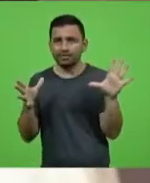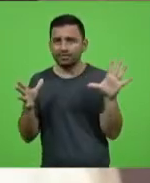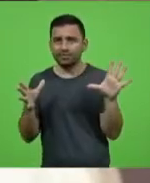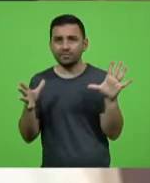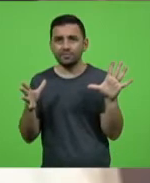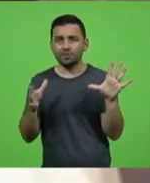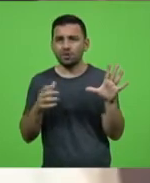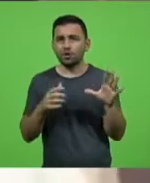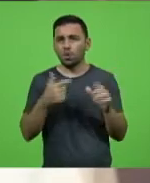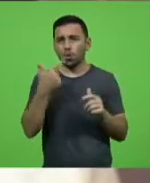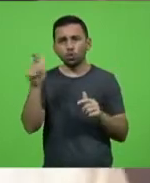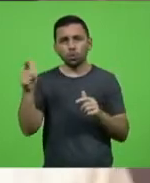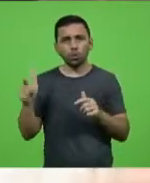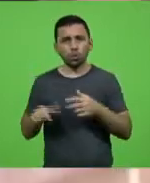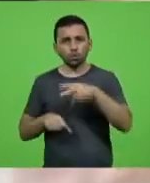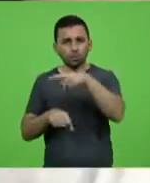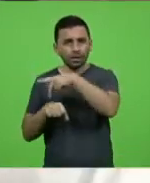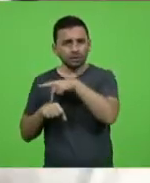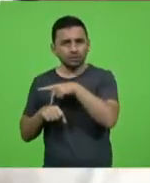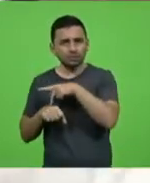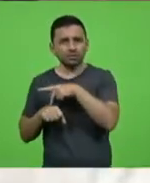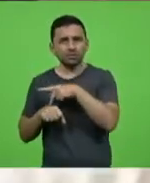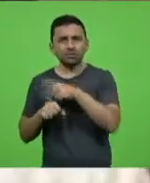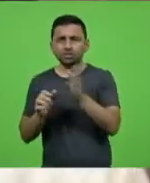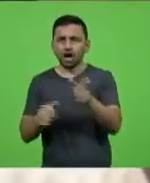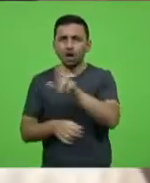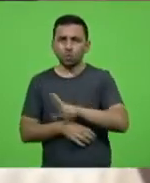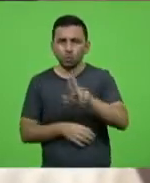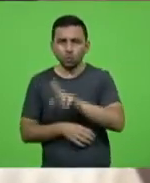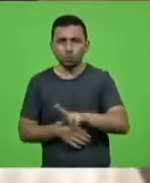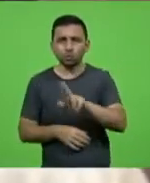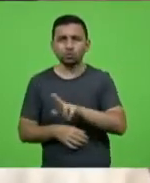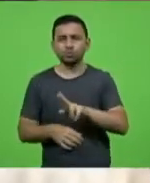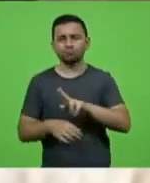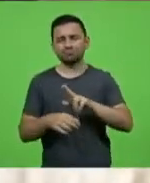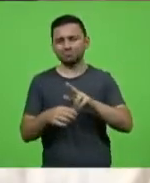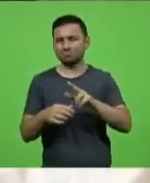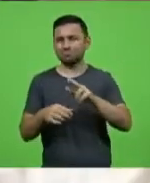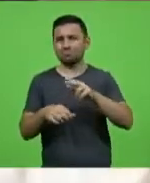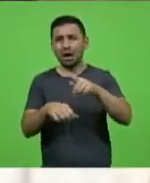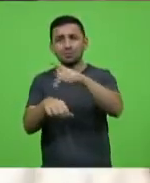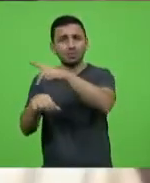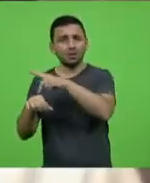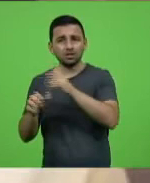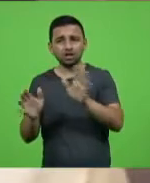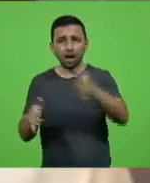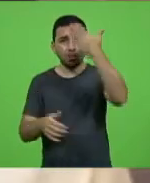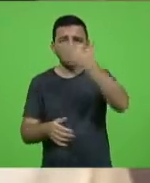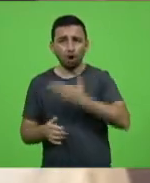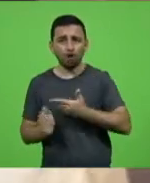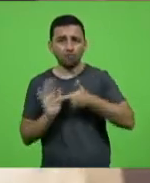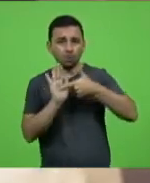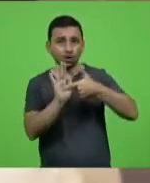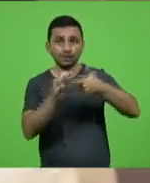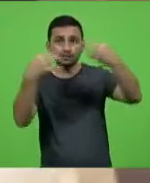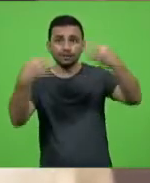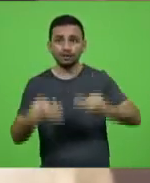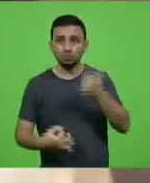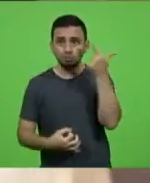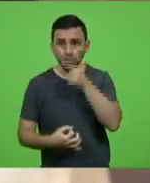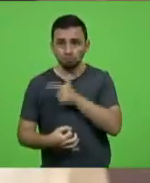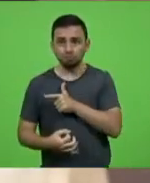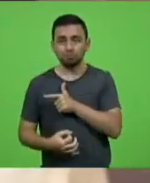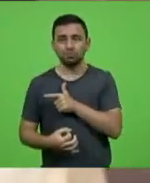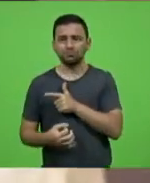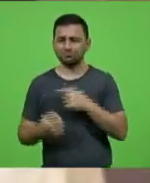internacionais de saúde, estão sendo utilizadas em outros países com comprovação de eficácia, que a gente possa